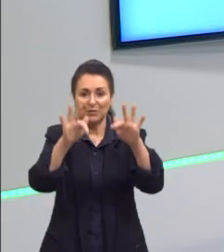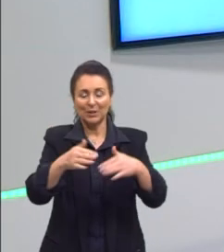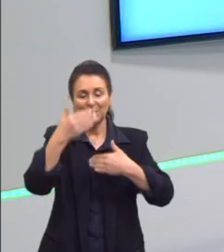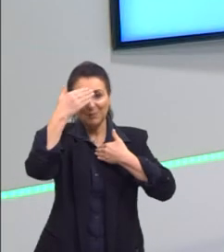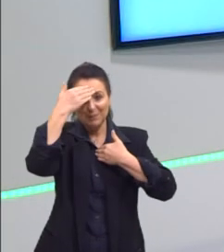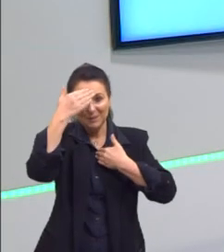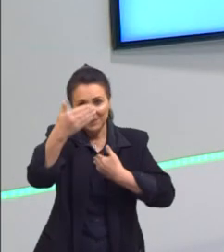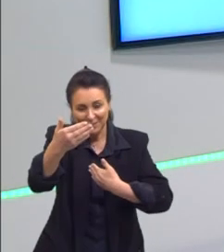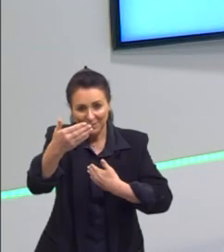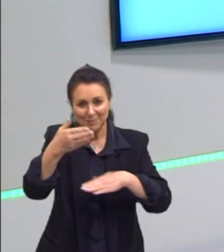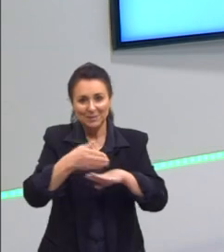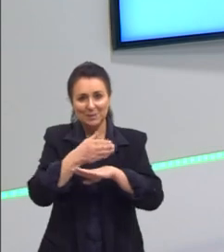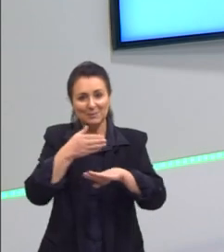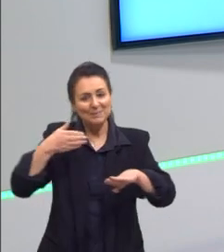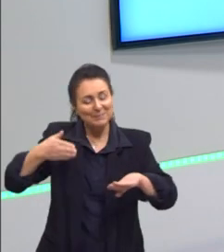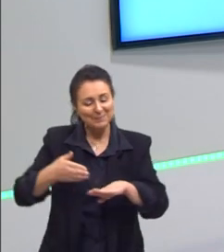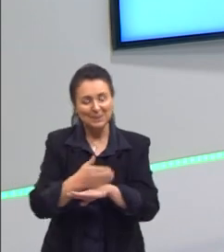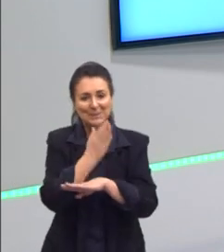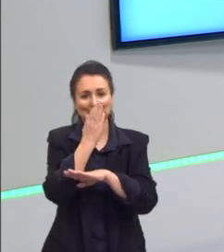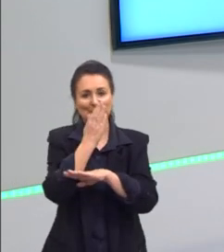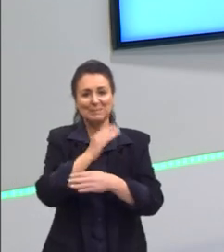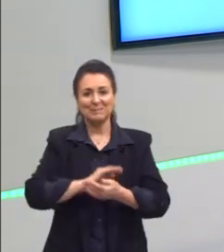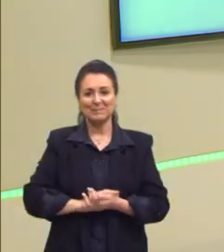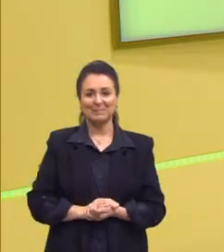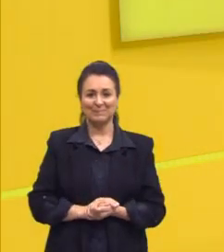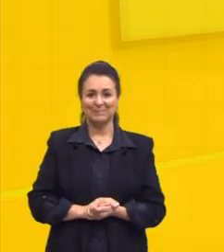a vocês e partiu passar.